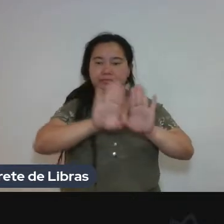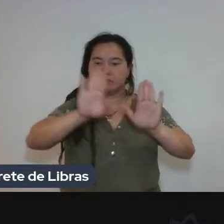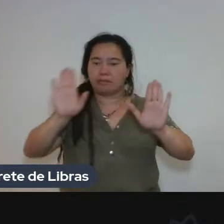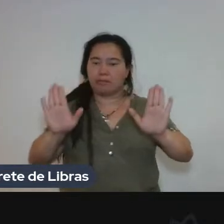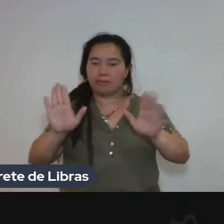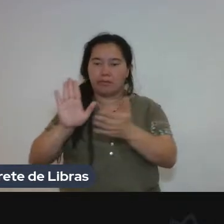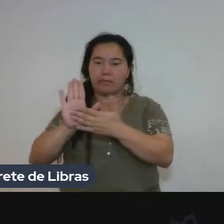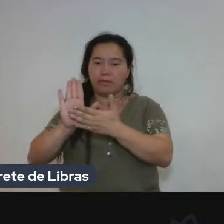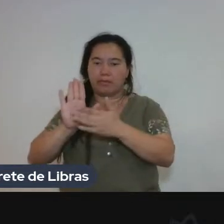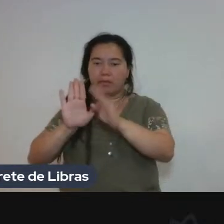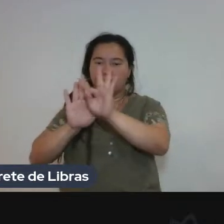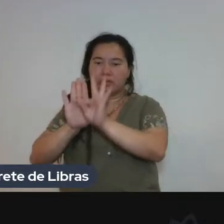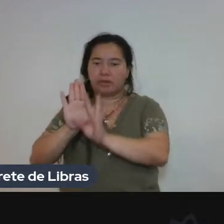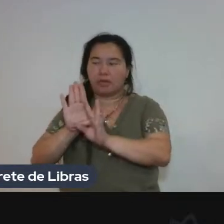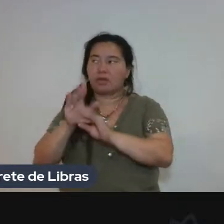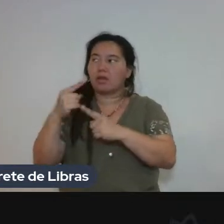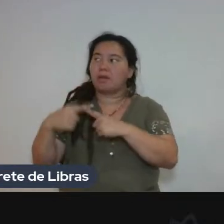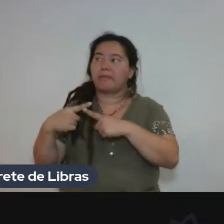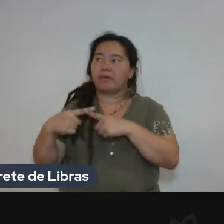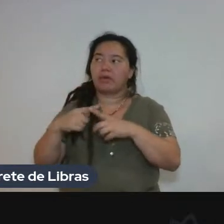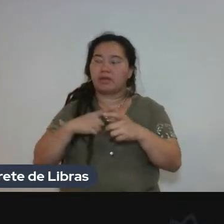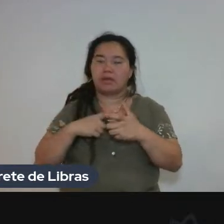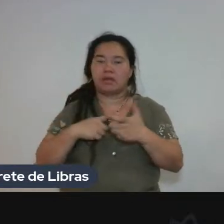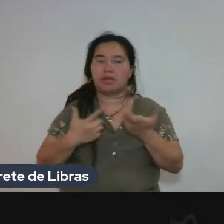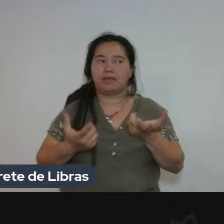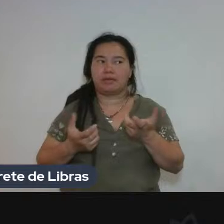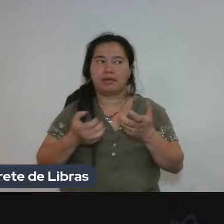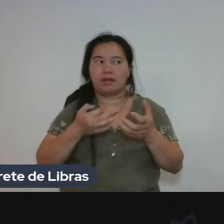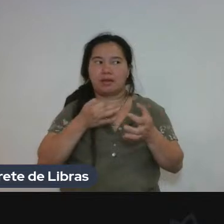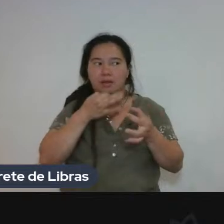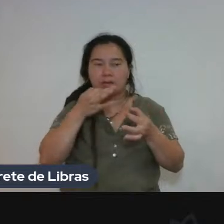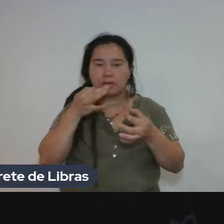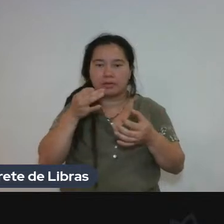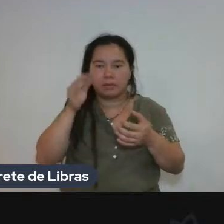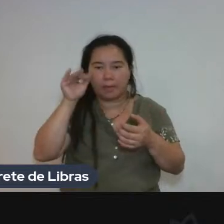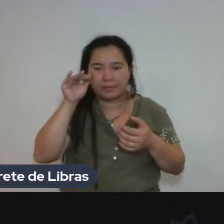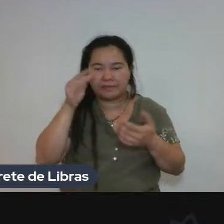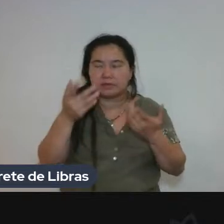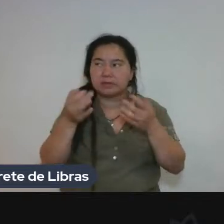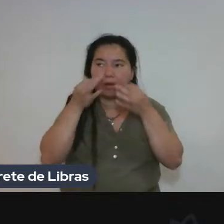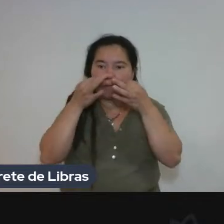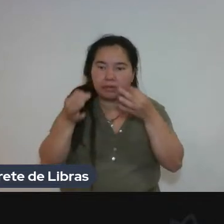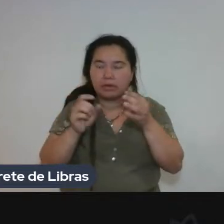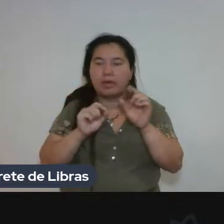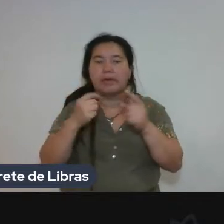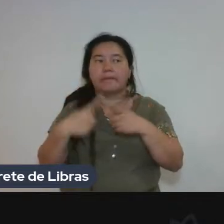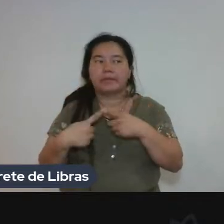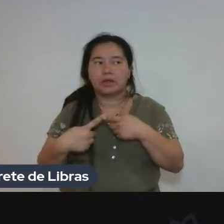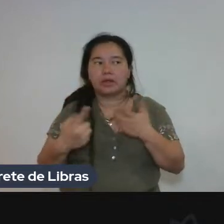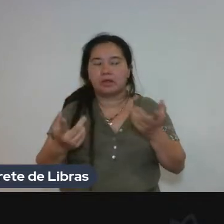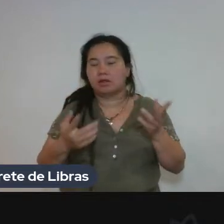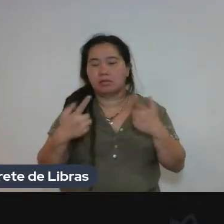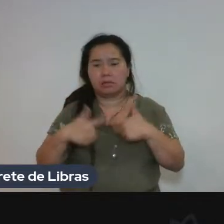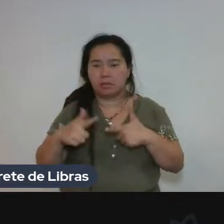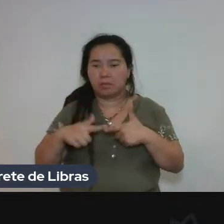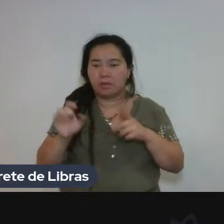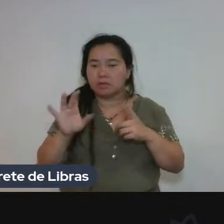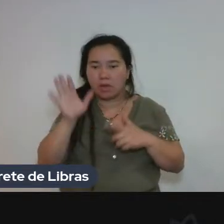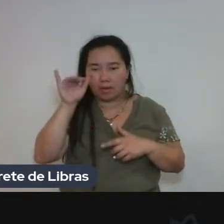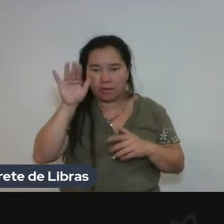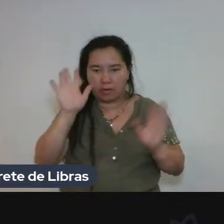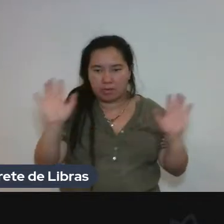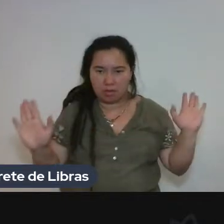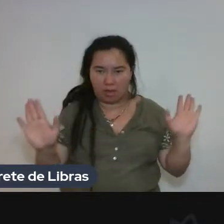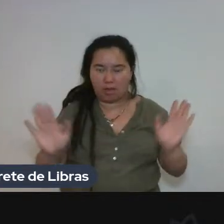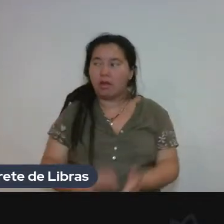existe, essa não existe, né? Por que deveria existir uma nota aqui e não existe, esse tipo de coisa, né? Ah, não. Então, tá certo. não é nenhum problema. Só uma curiosidade